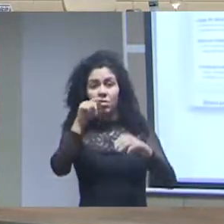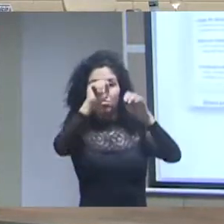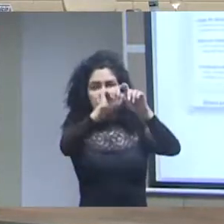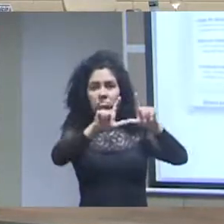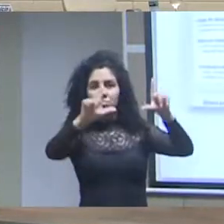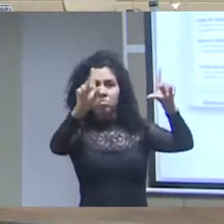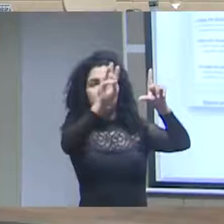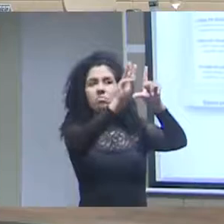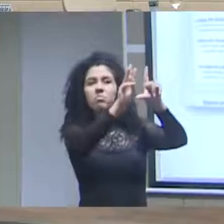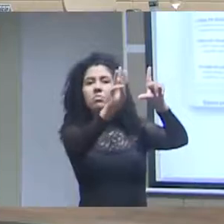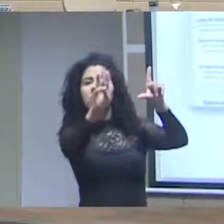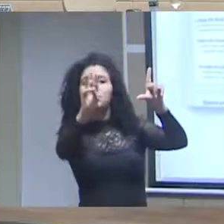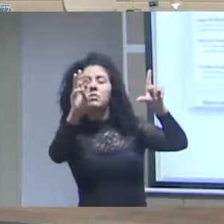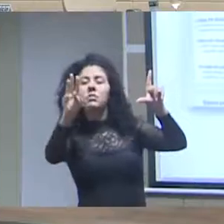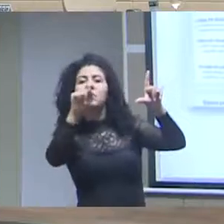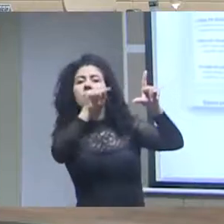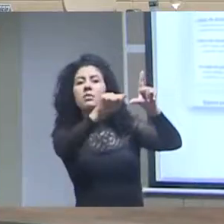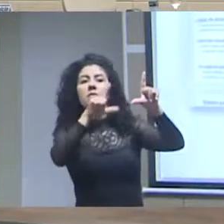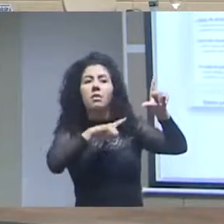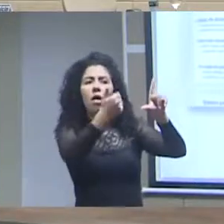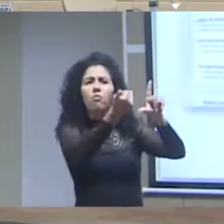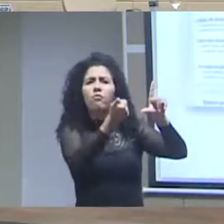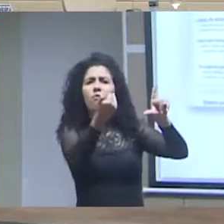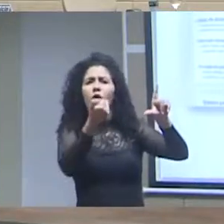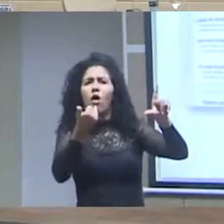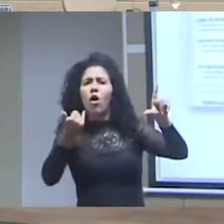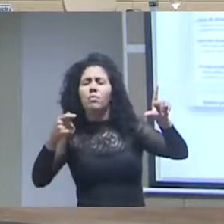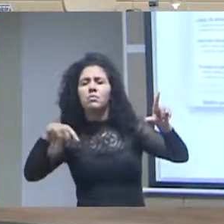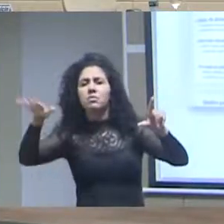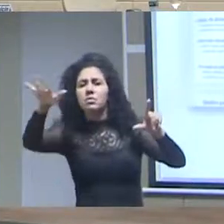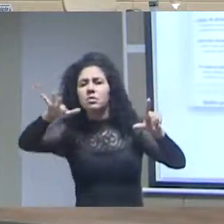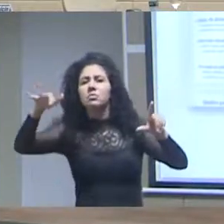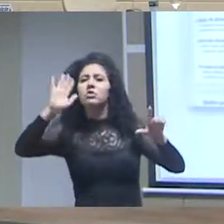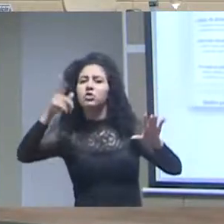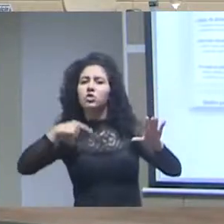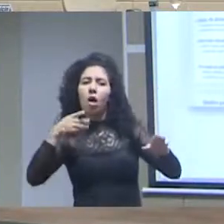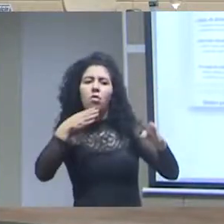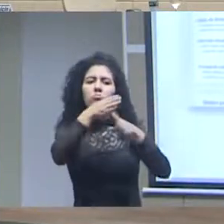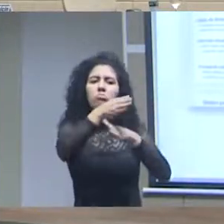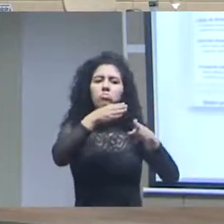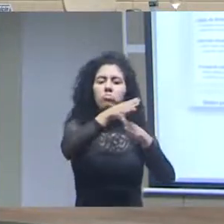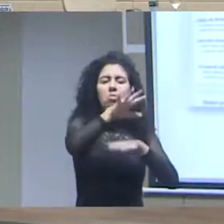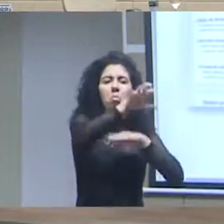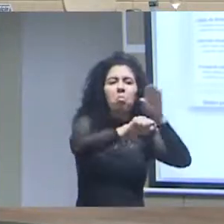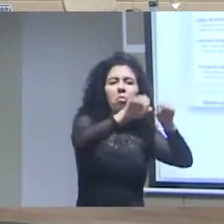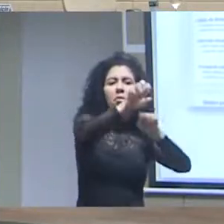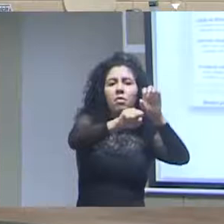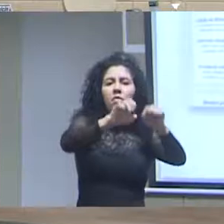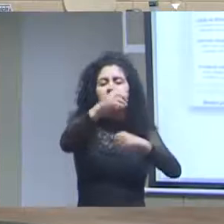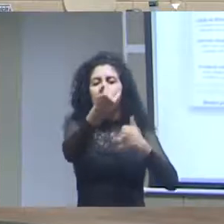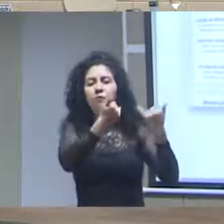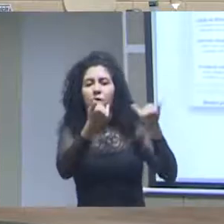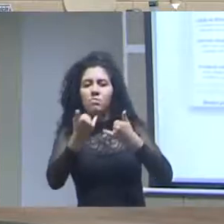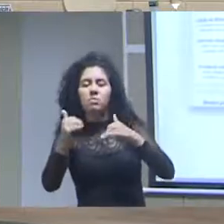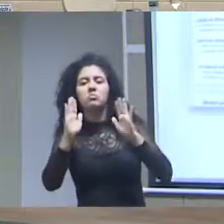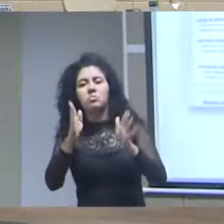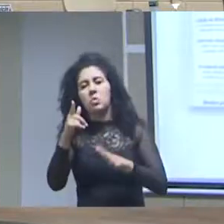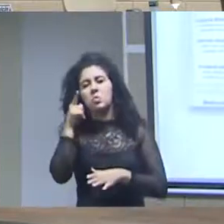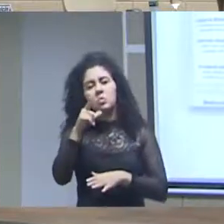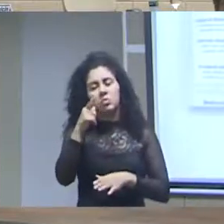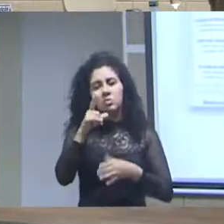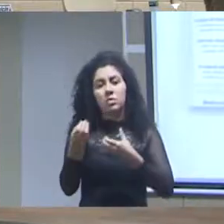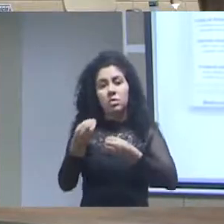está consumindo já há algum tempo os dados lá do Jardim Botânico do Rio de Janeiro dentro da infraestrutura nacional de dados abertos